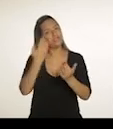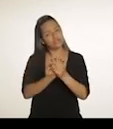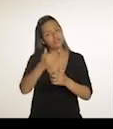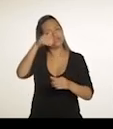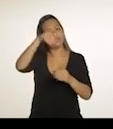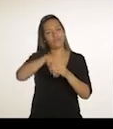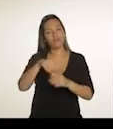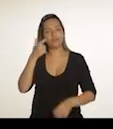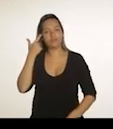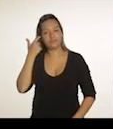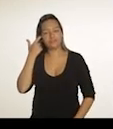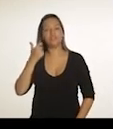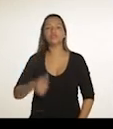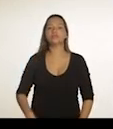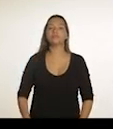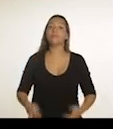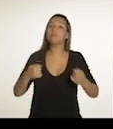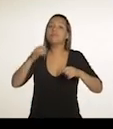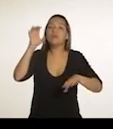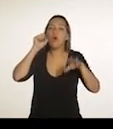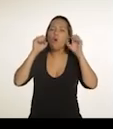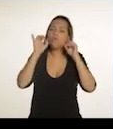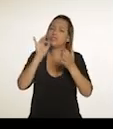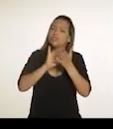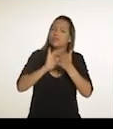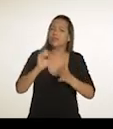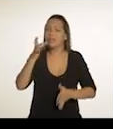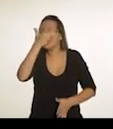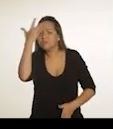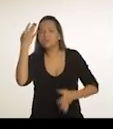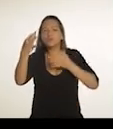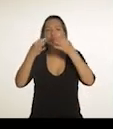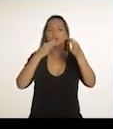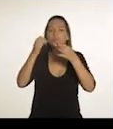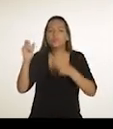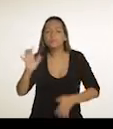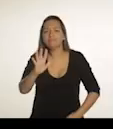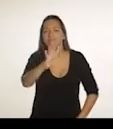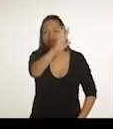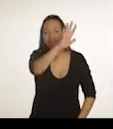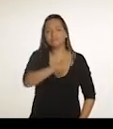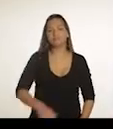meu voto é nele. Eu acho que é ouvir a favela, né? Alô de casa.